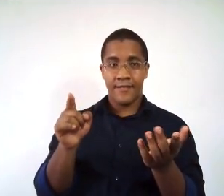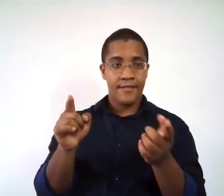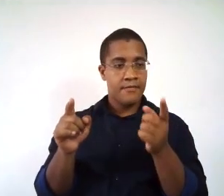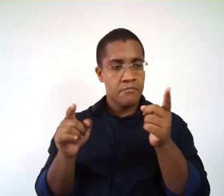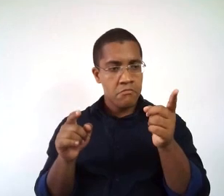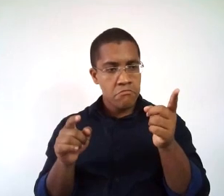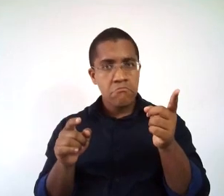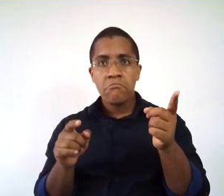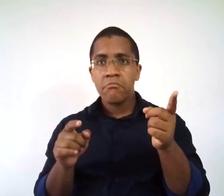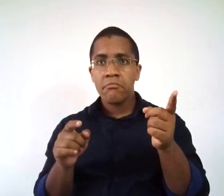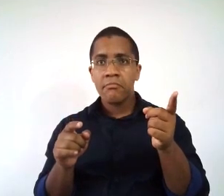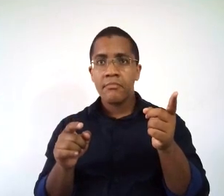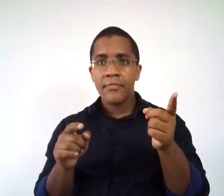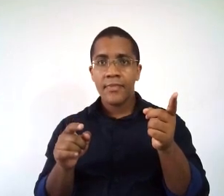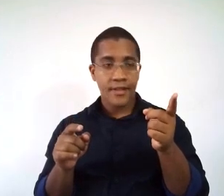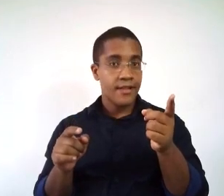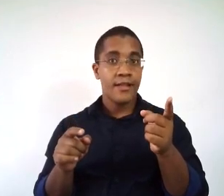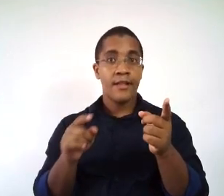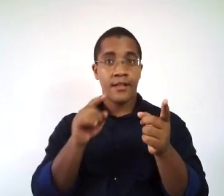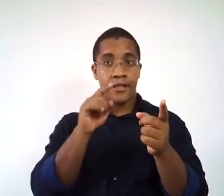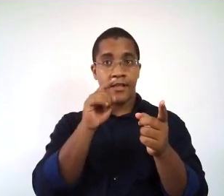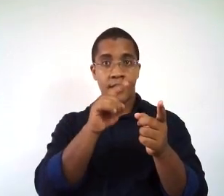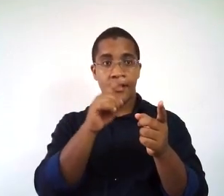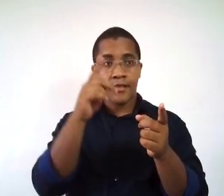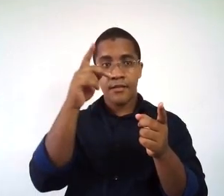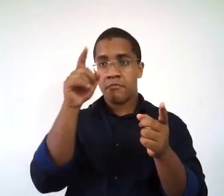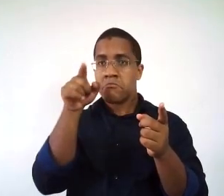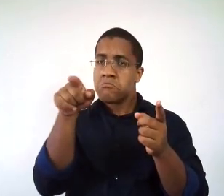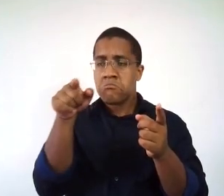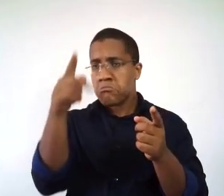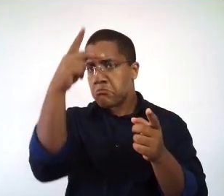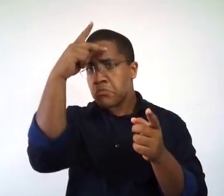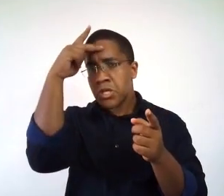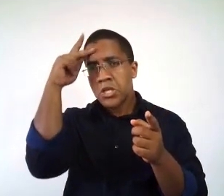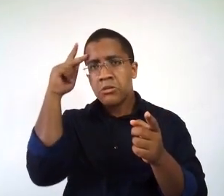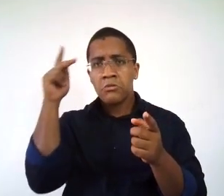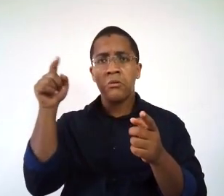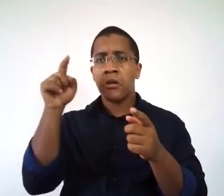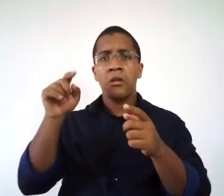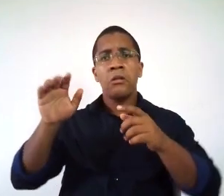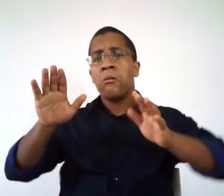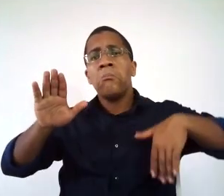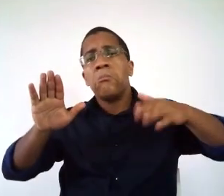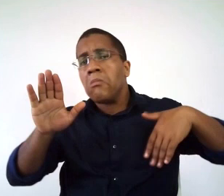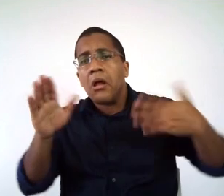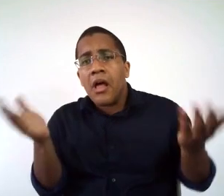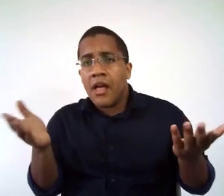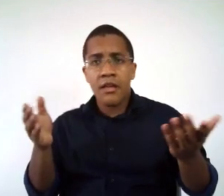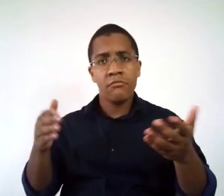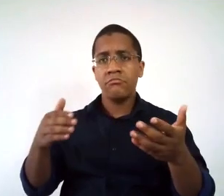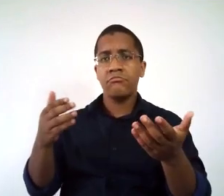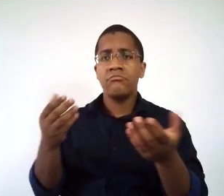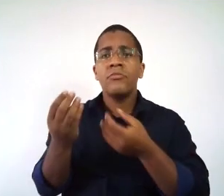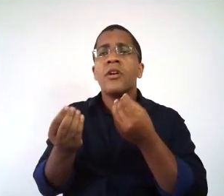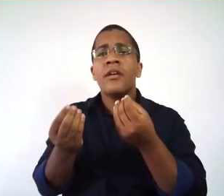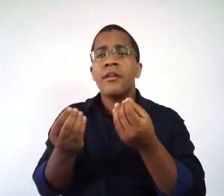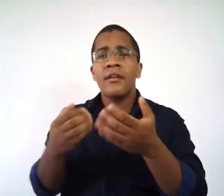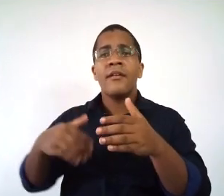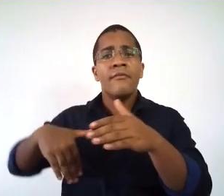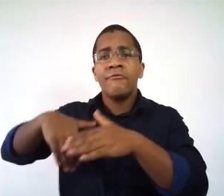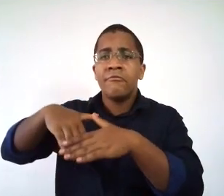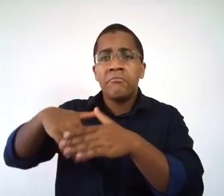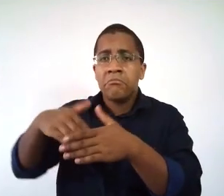podem observar que existe uma quantidade de pessoas possivelmente na praia